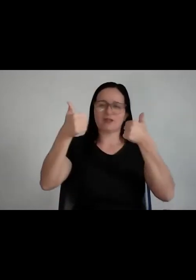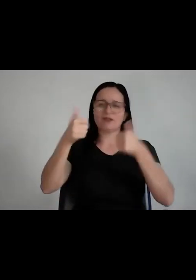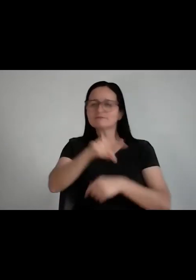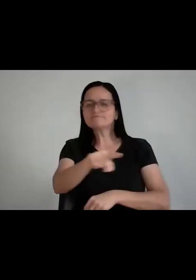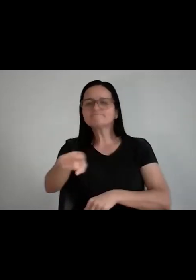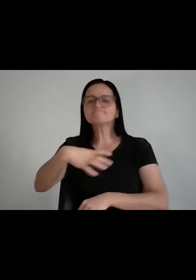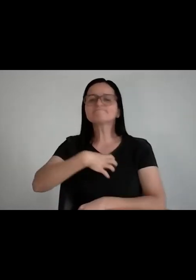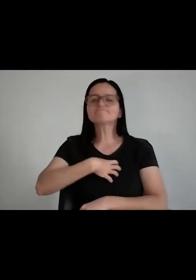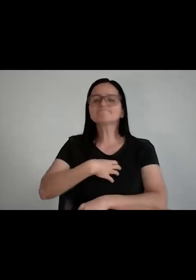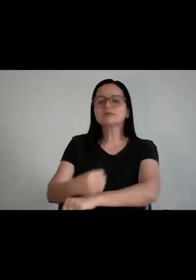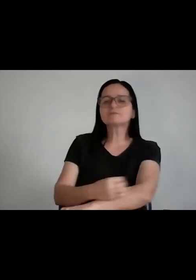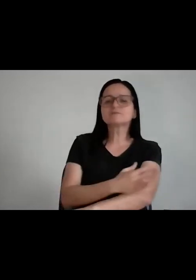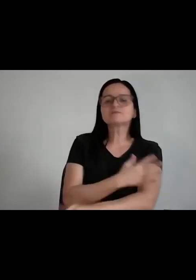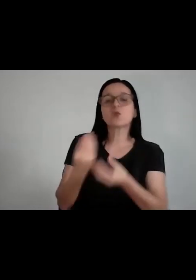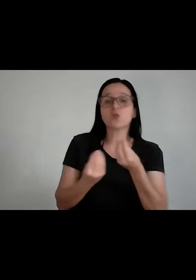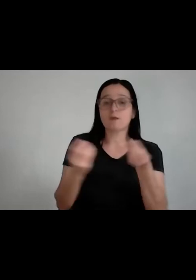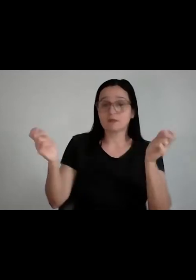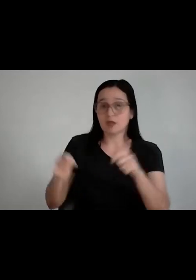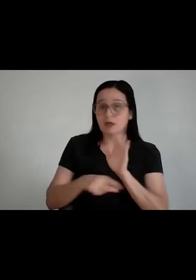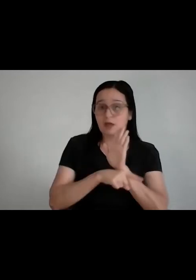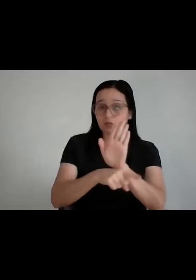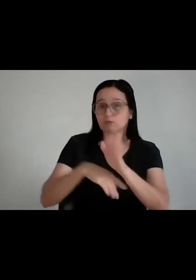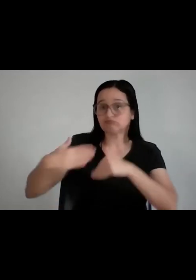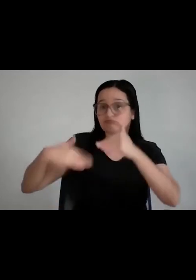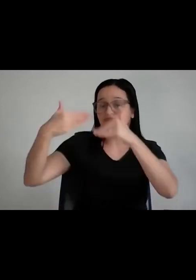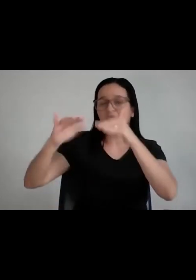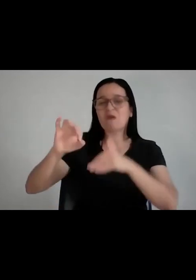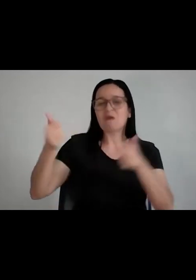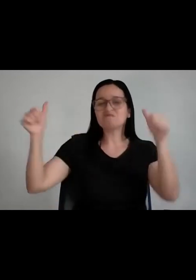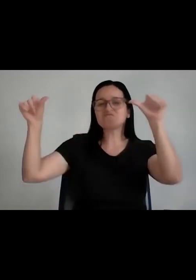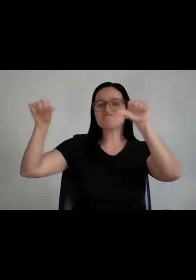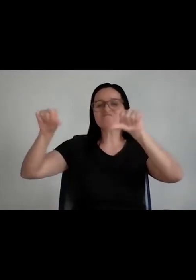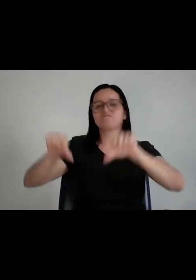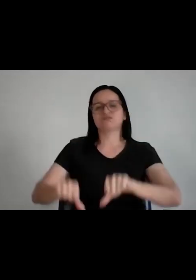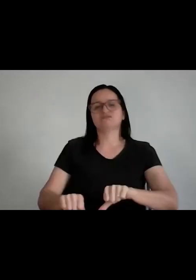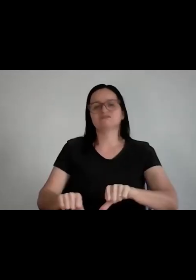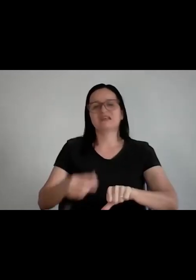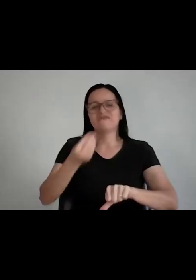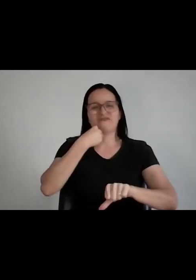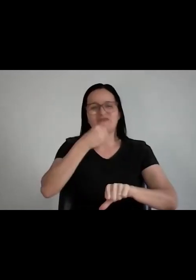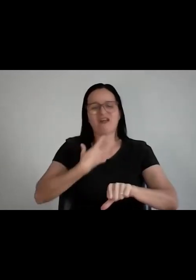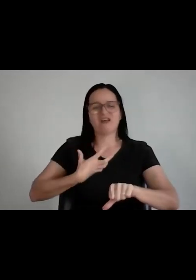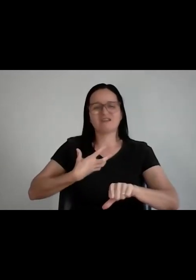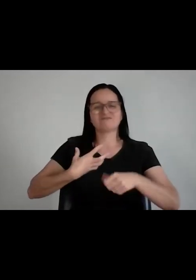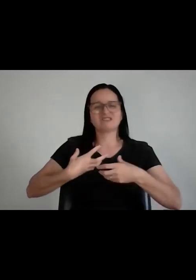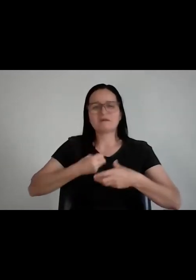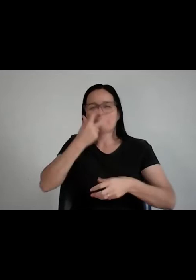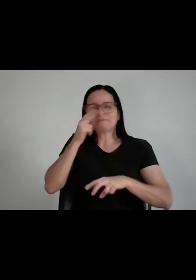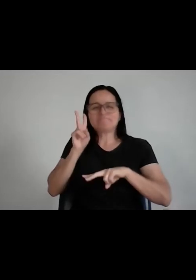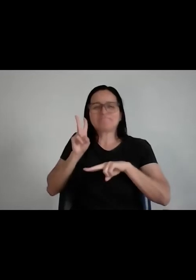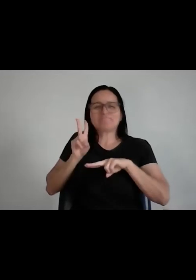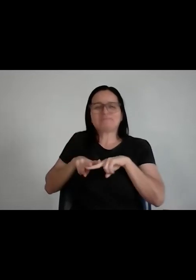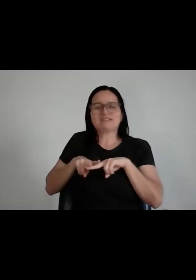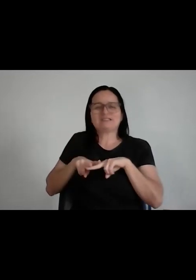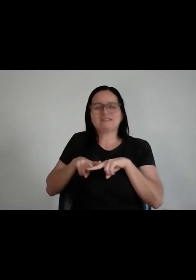para ser construtivo ou ela está te minando, ela está tirando as suas energias, ela está te aprisionando. Você está